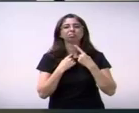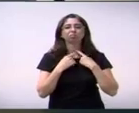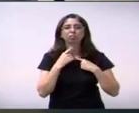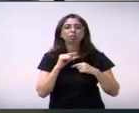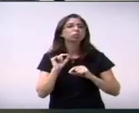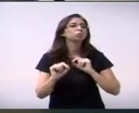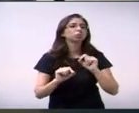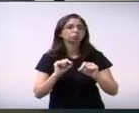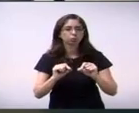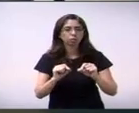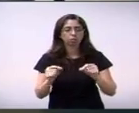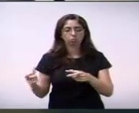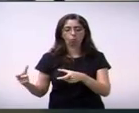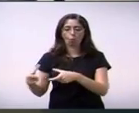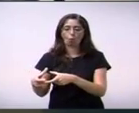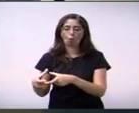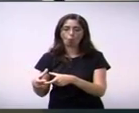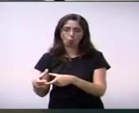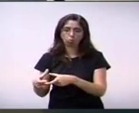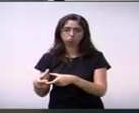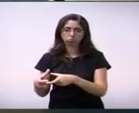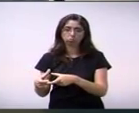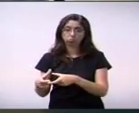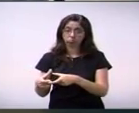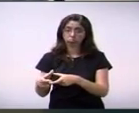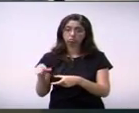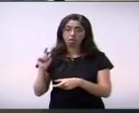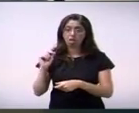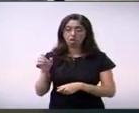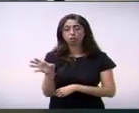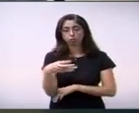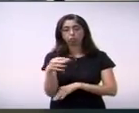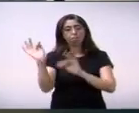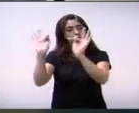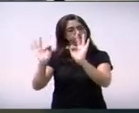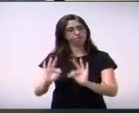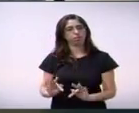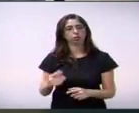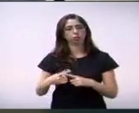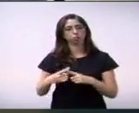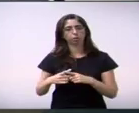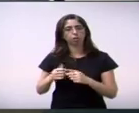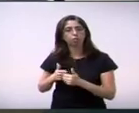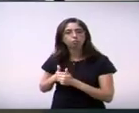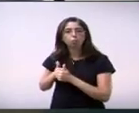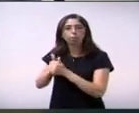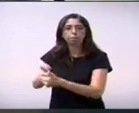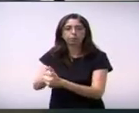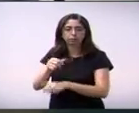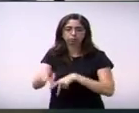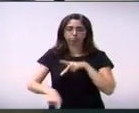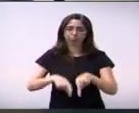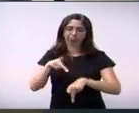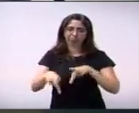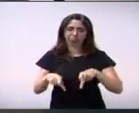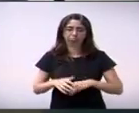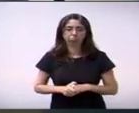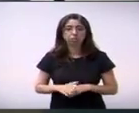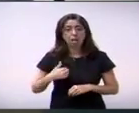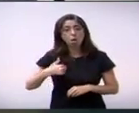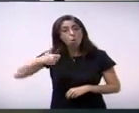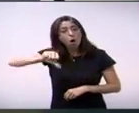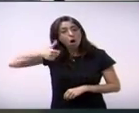dizendo, de uma minoria, de que ele estava feliz que havia ficado do lado do povo. E eu vejo que esse projeto,